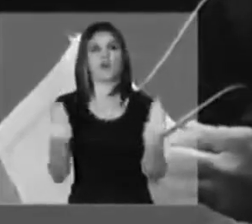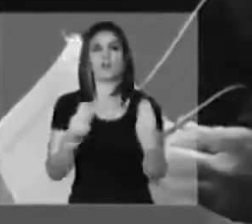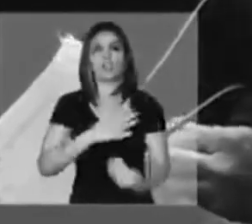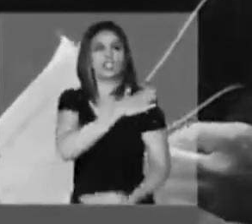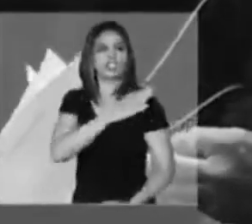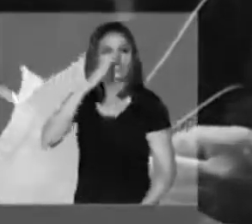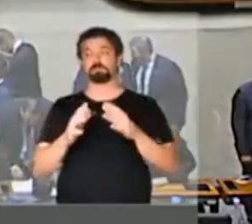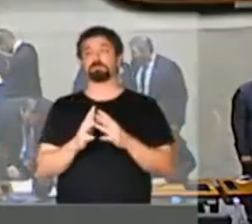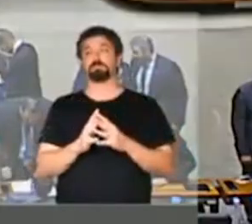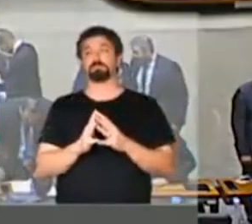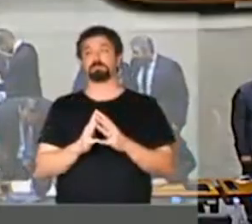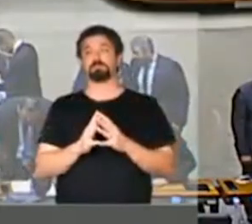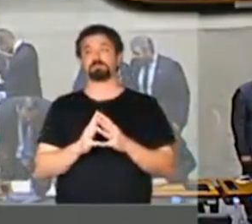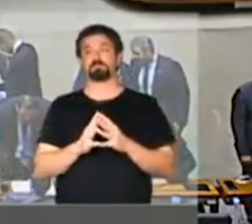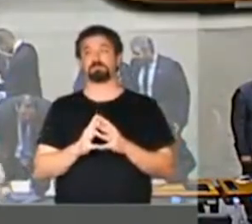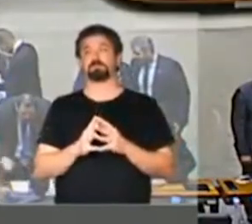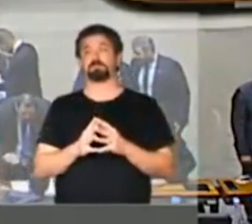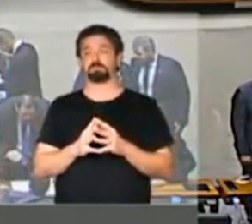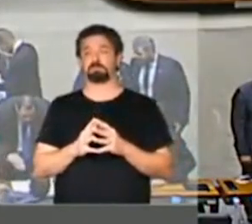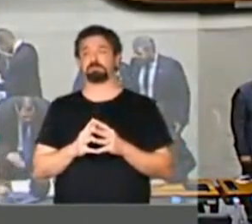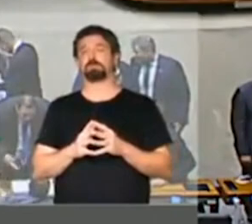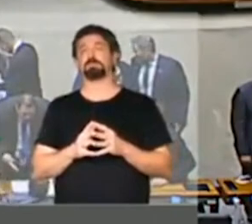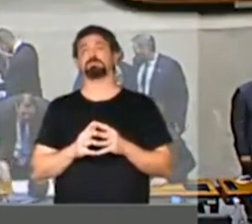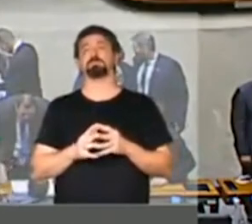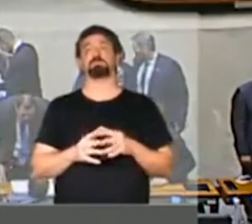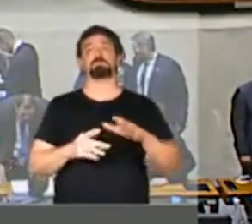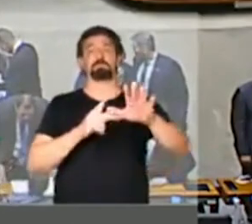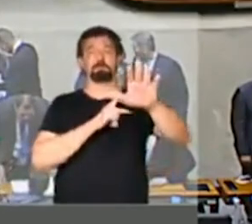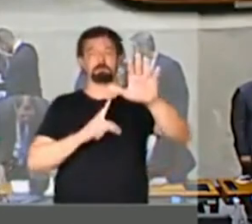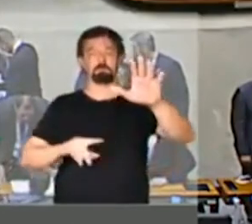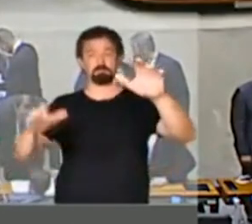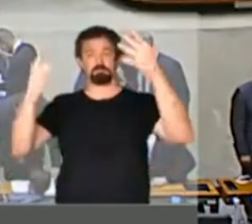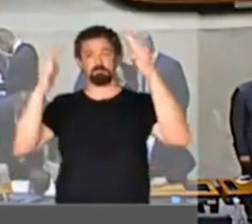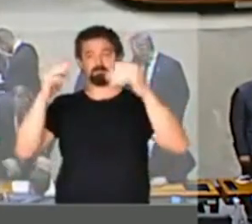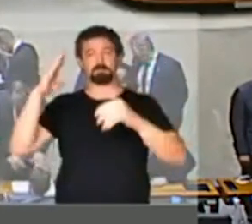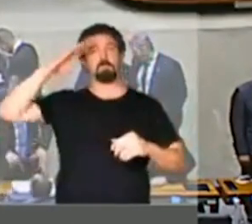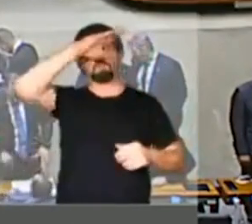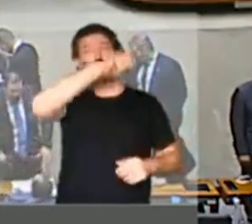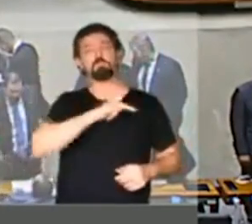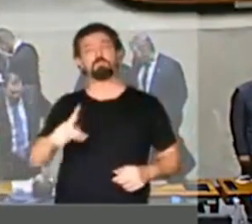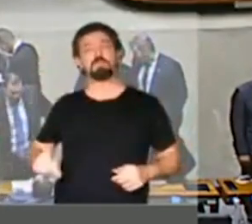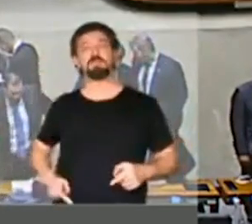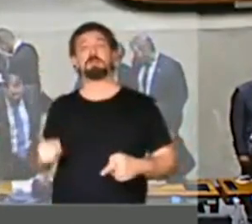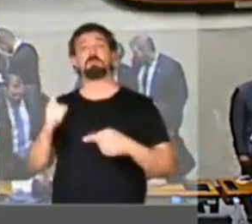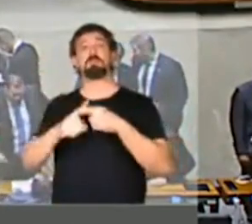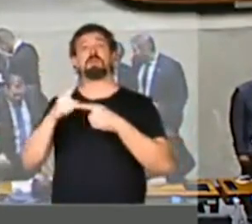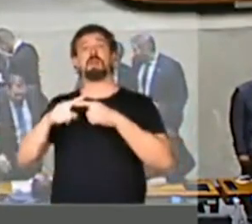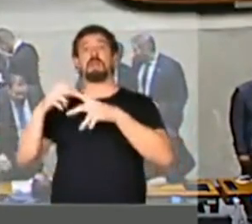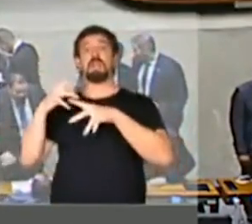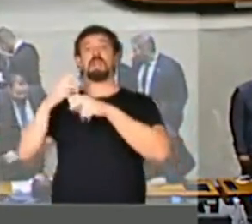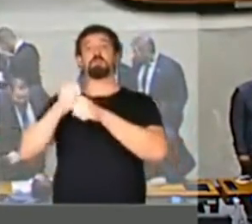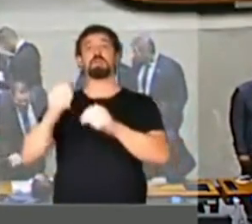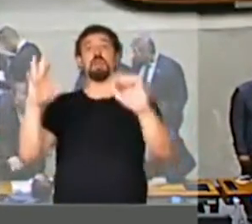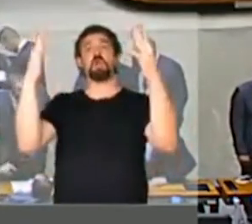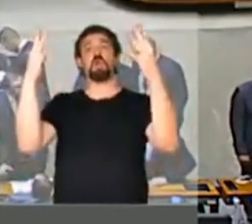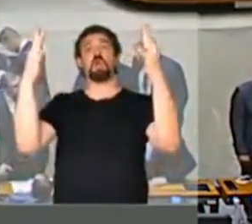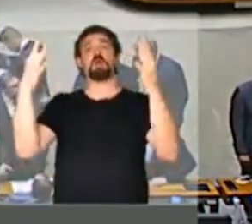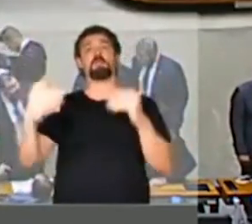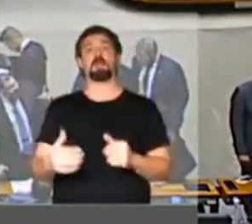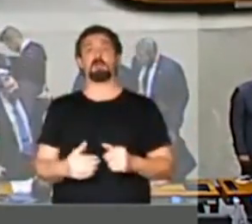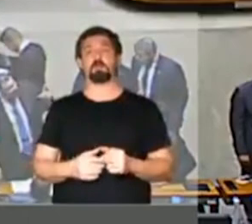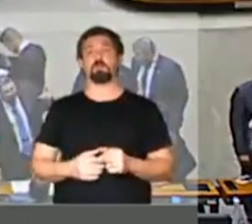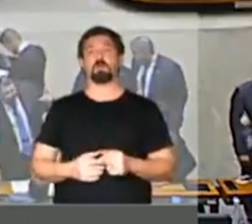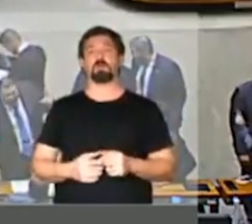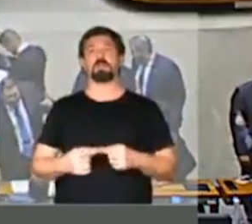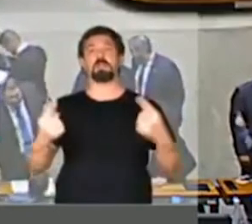Ditadura nunca mais! Senhor presidente, gostaria de parabenizar meu presidente Jair Bolsonaro por retomar as comemorações da